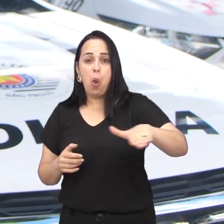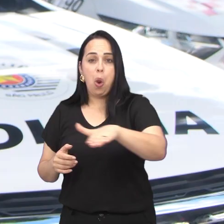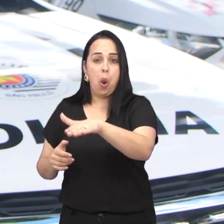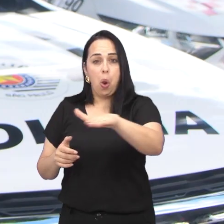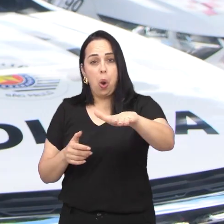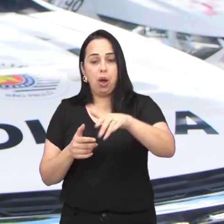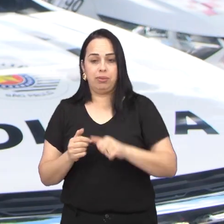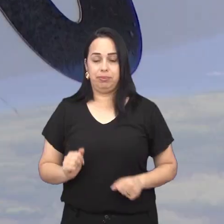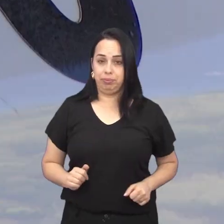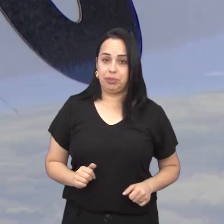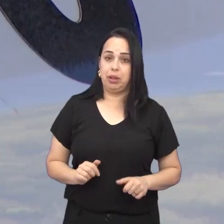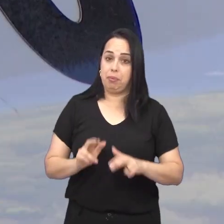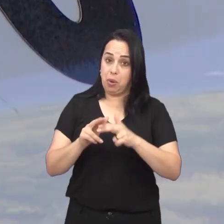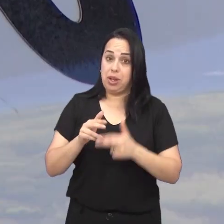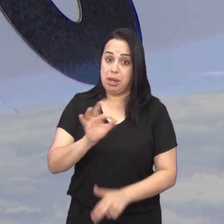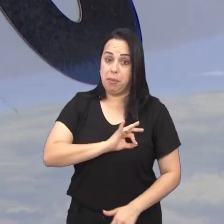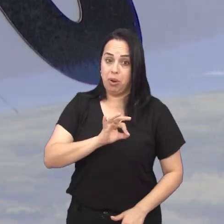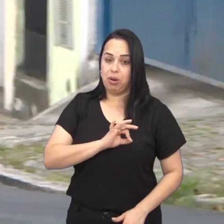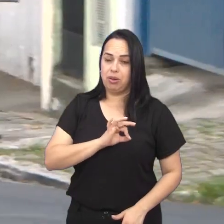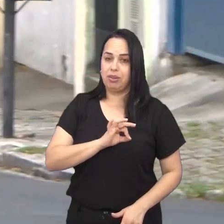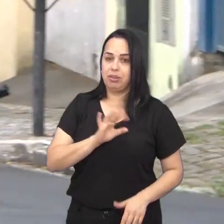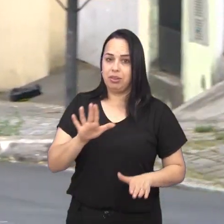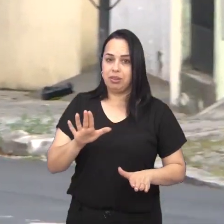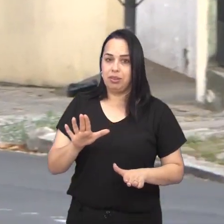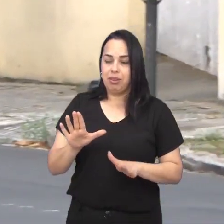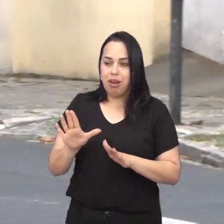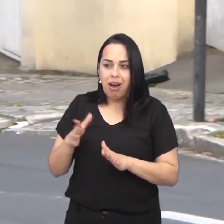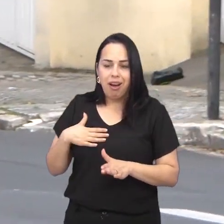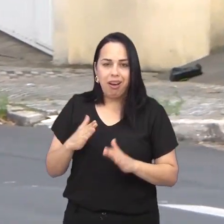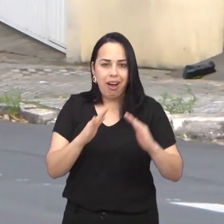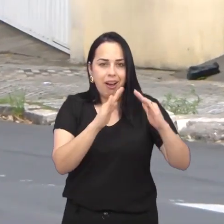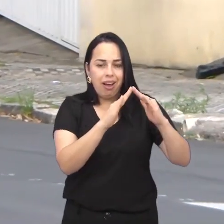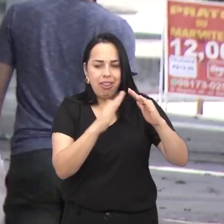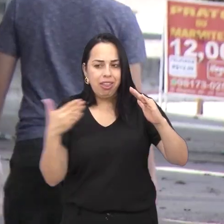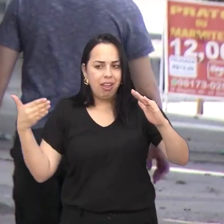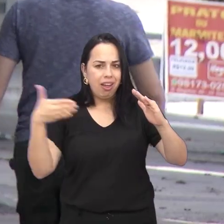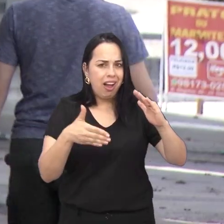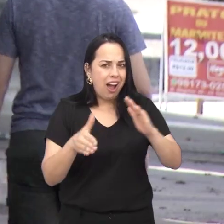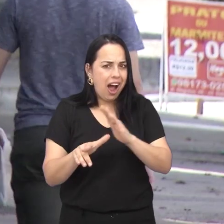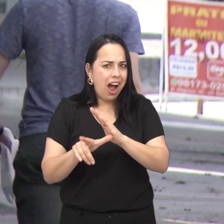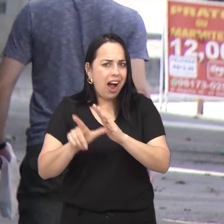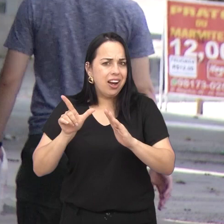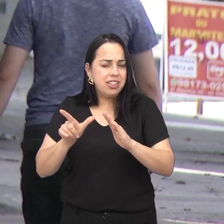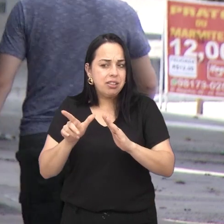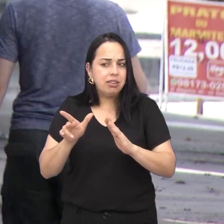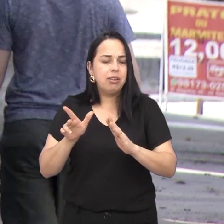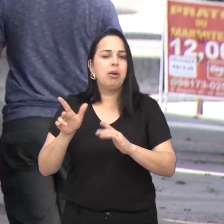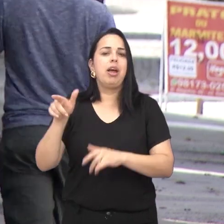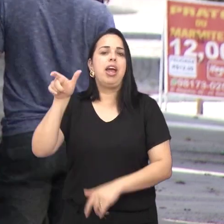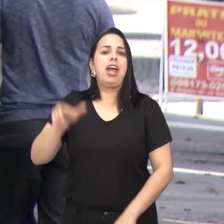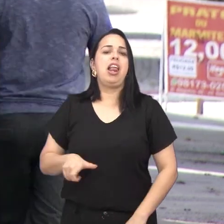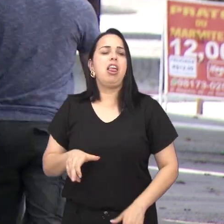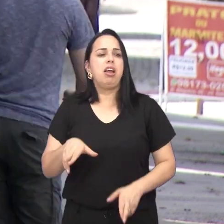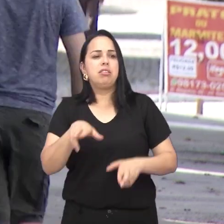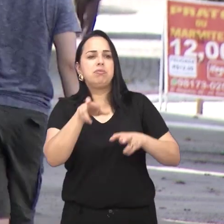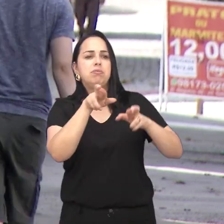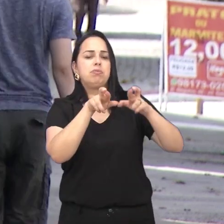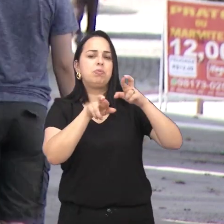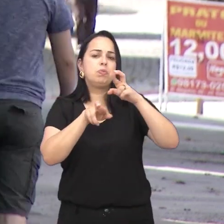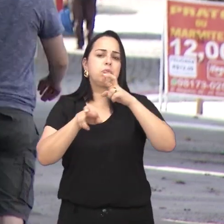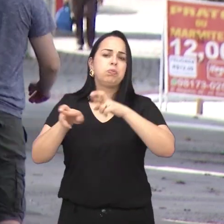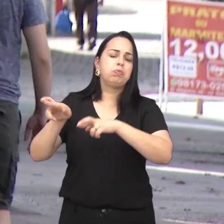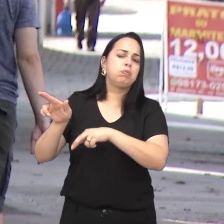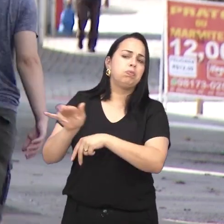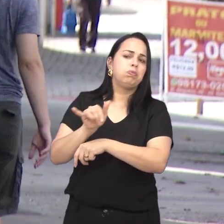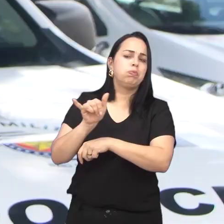as festas, em outro lugar. Segundo a polícia, antes de furtar um imóvel, os criminosos procuram observar o local de